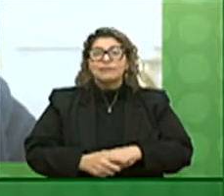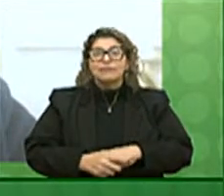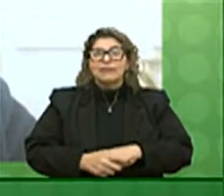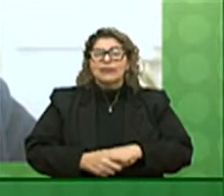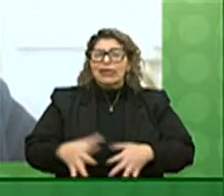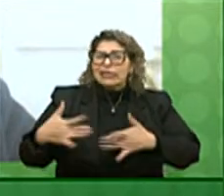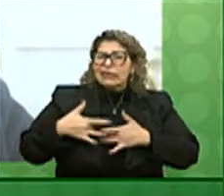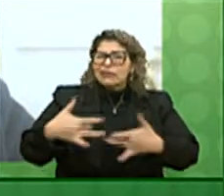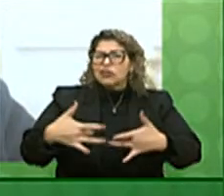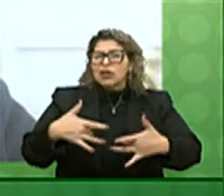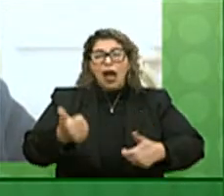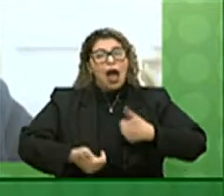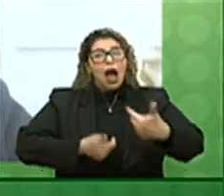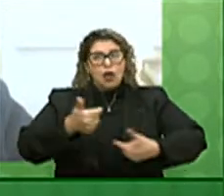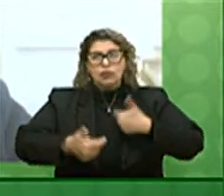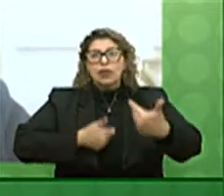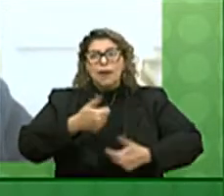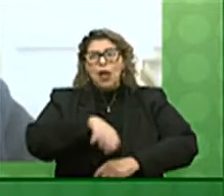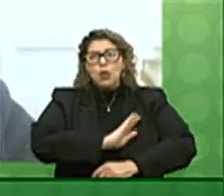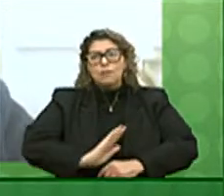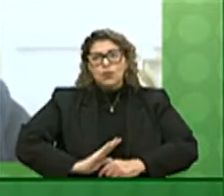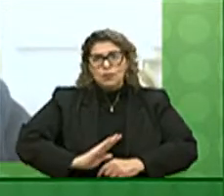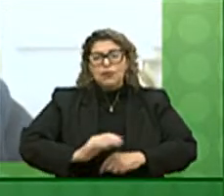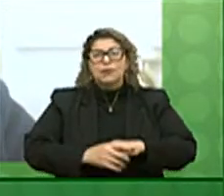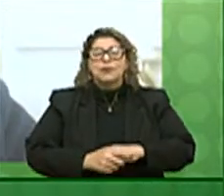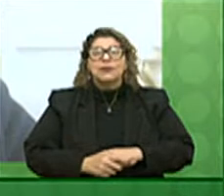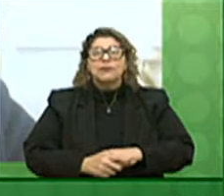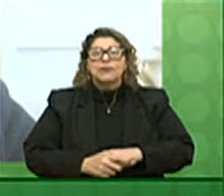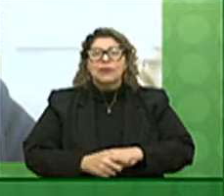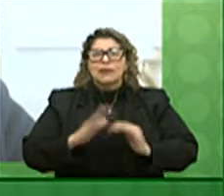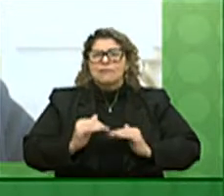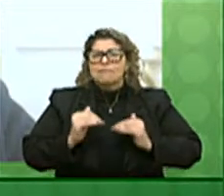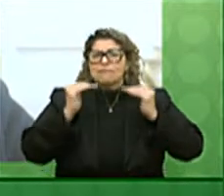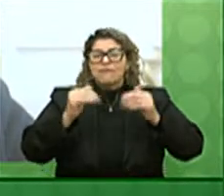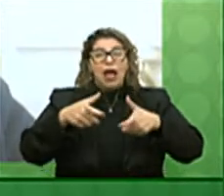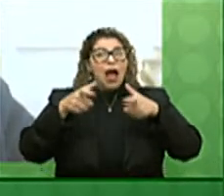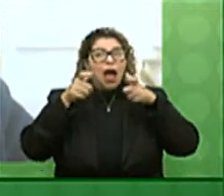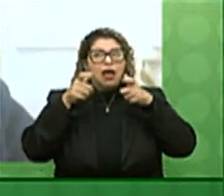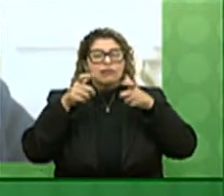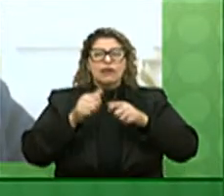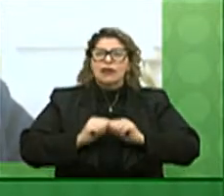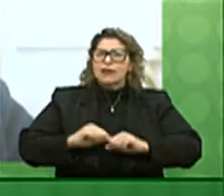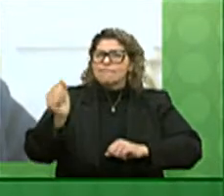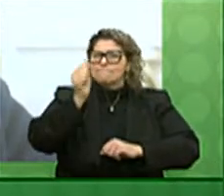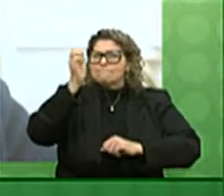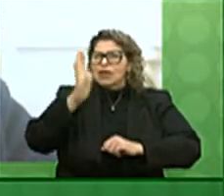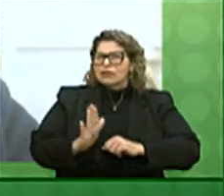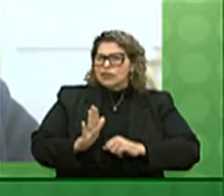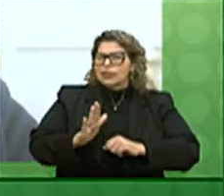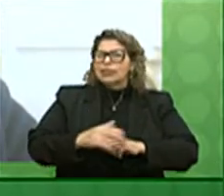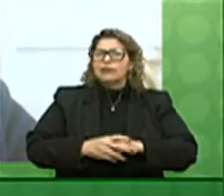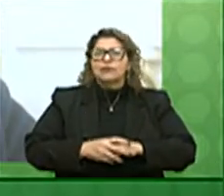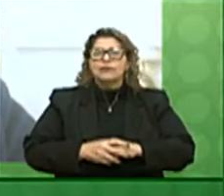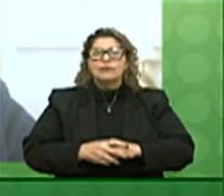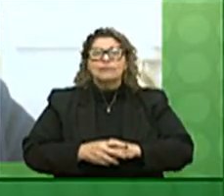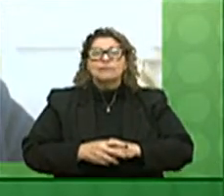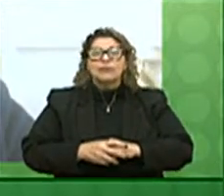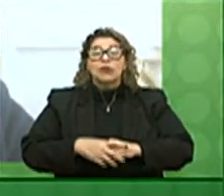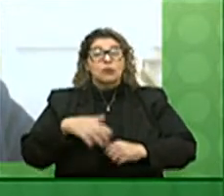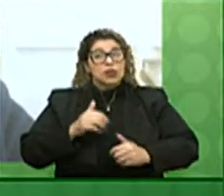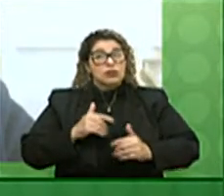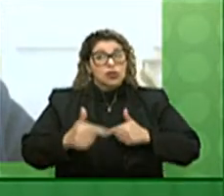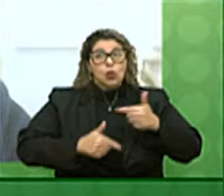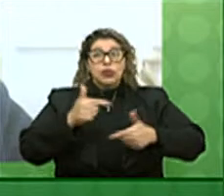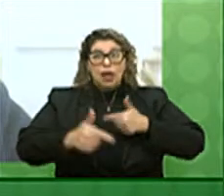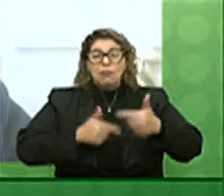dedicada ao serviço público, ao elevado interesse nacional, através da sua